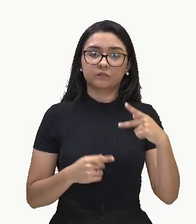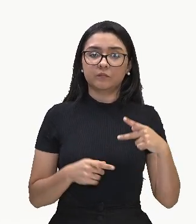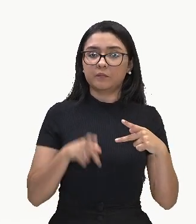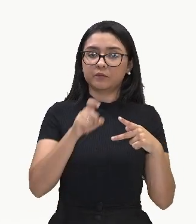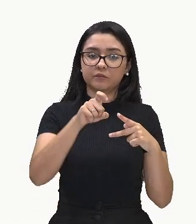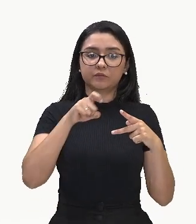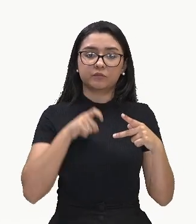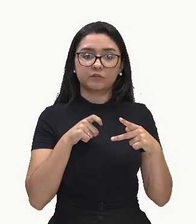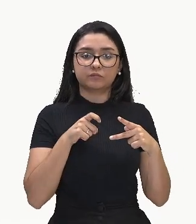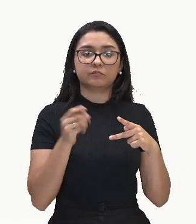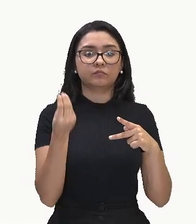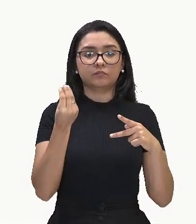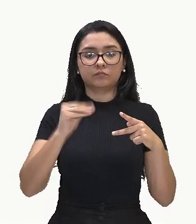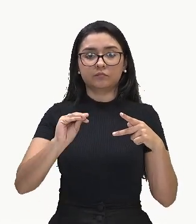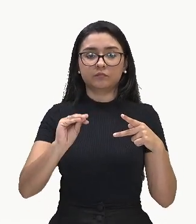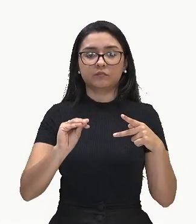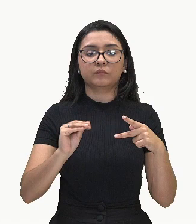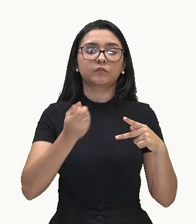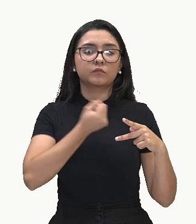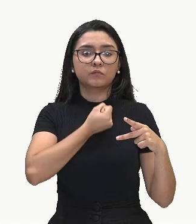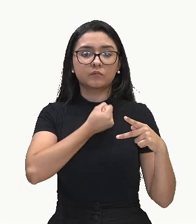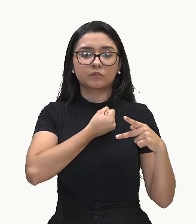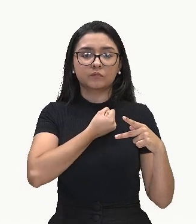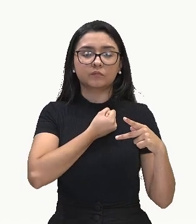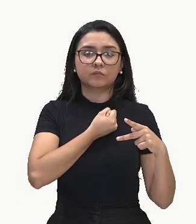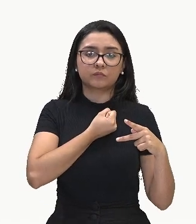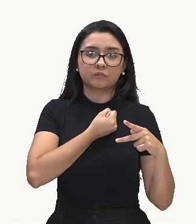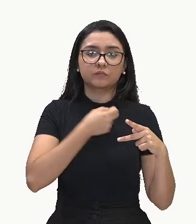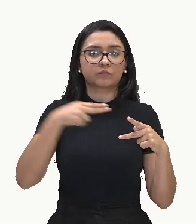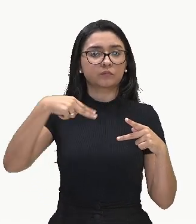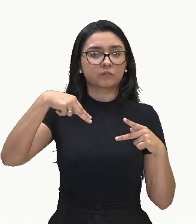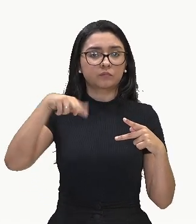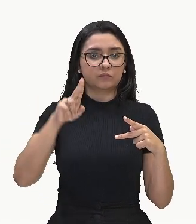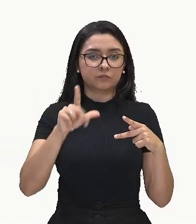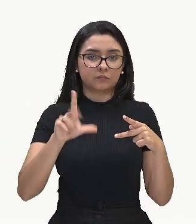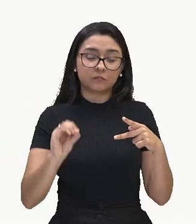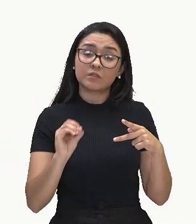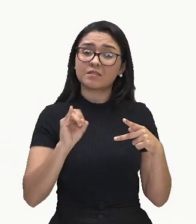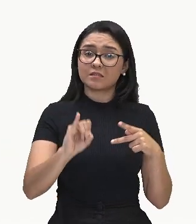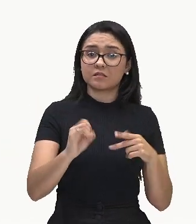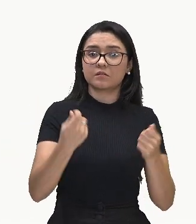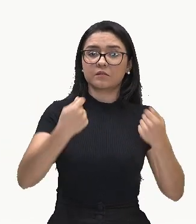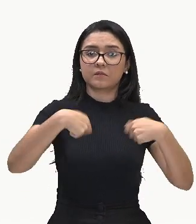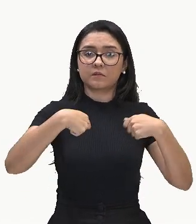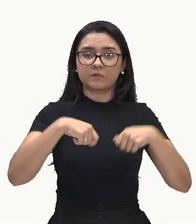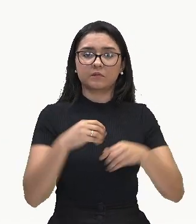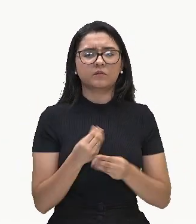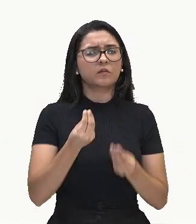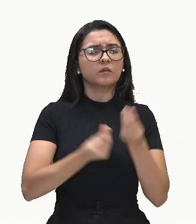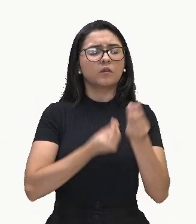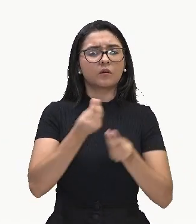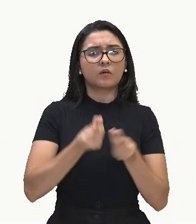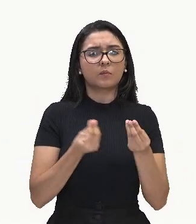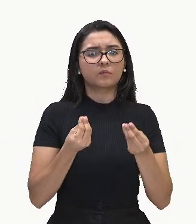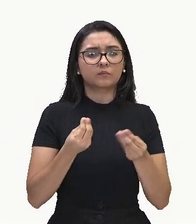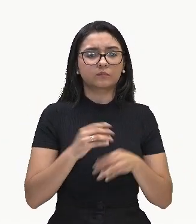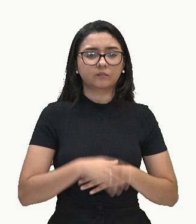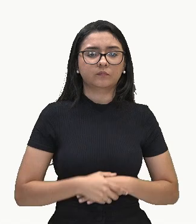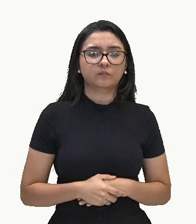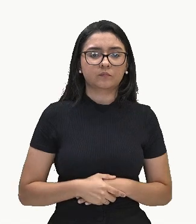com os coeficientes nulos, se necessário. Como assim os coeficientes nulos?